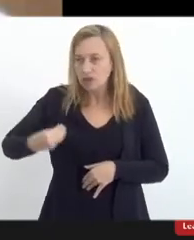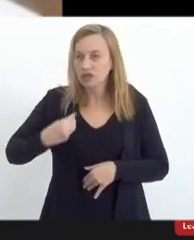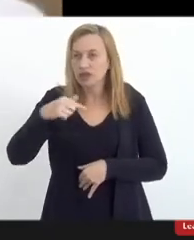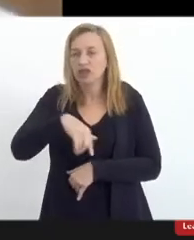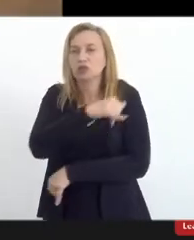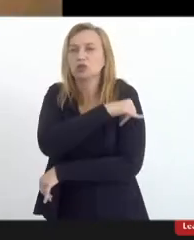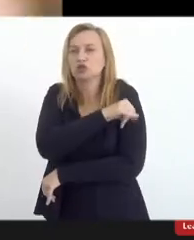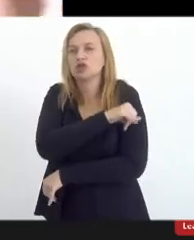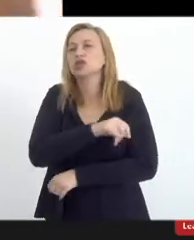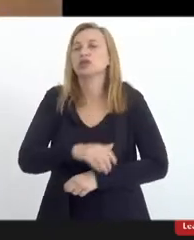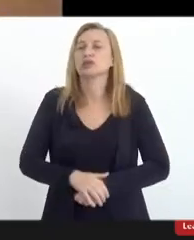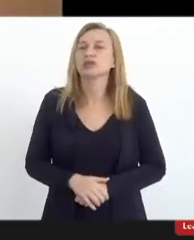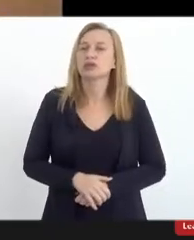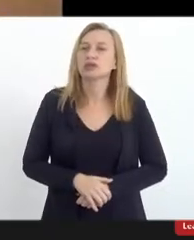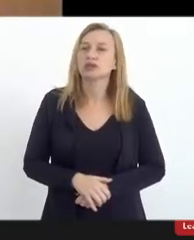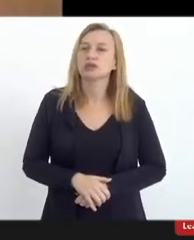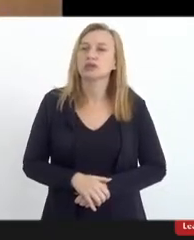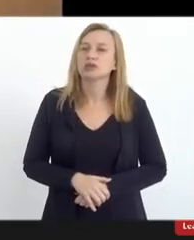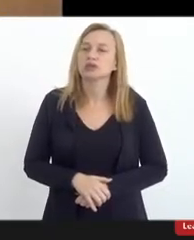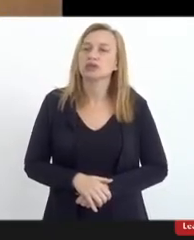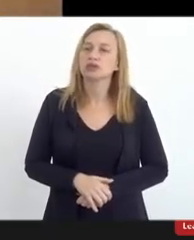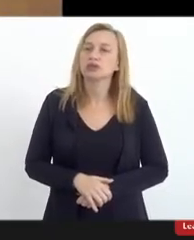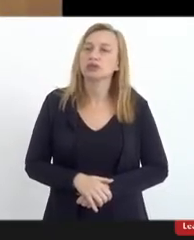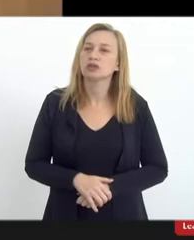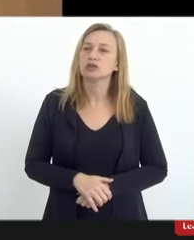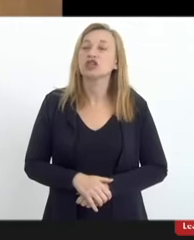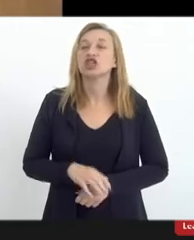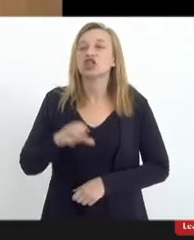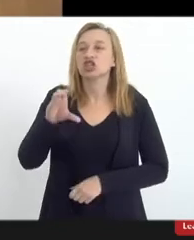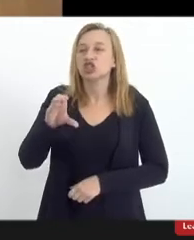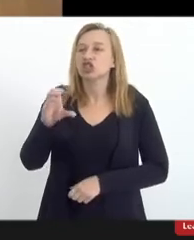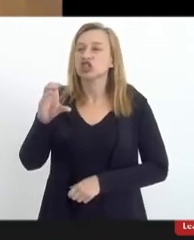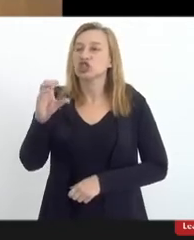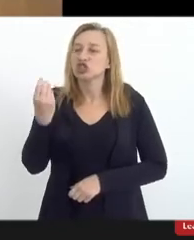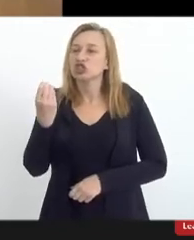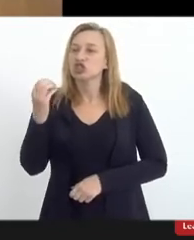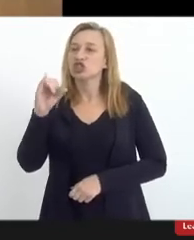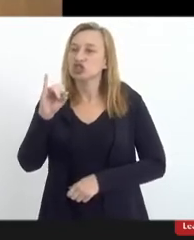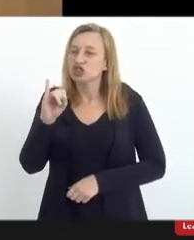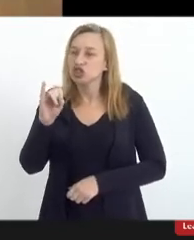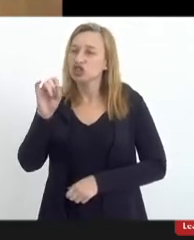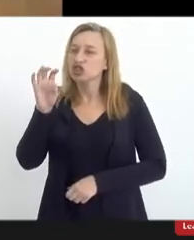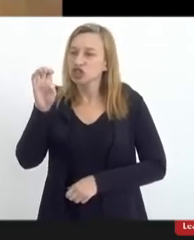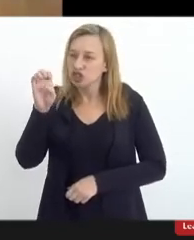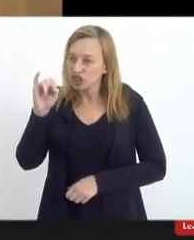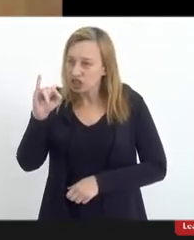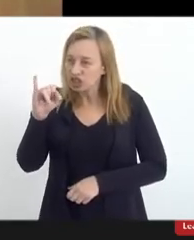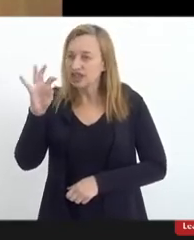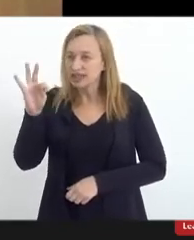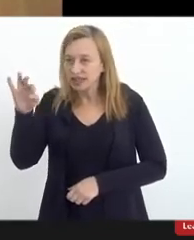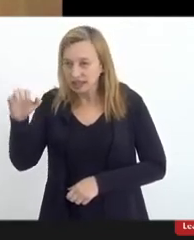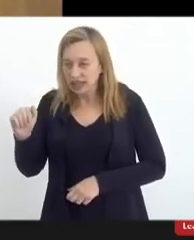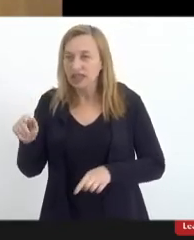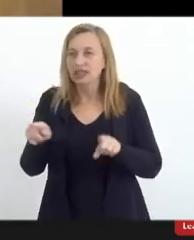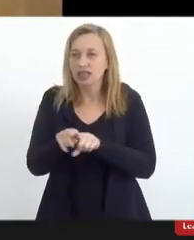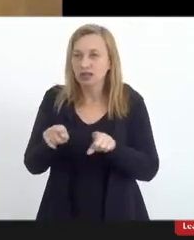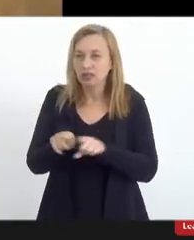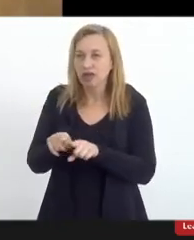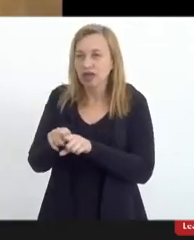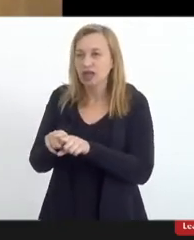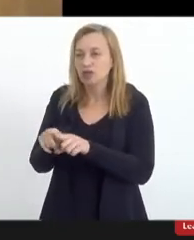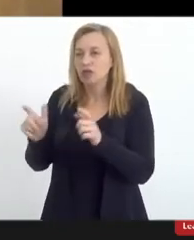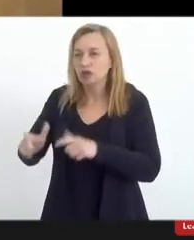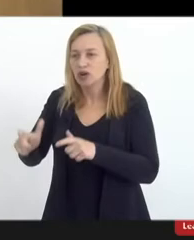no Rio de Janeiro. Tanto a comunidade xiita, que tem uma sala de orações também, ali perto da